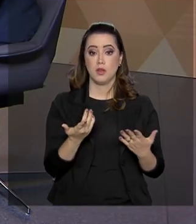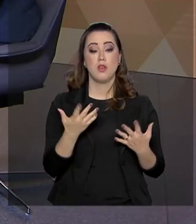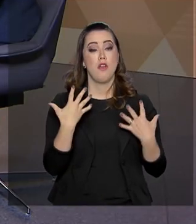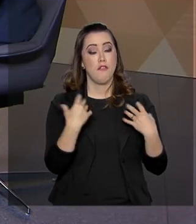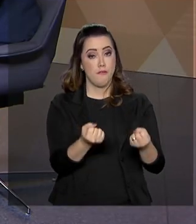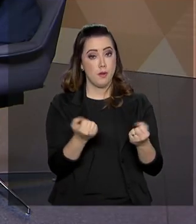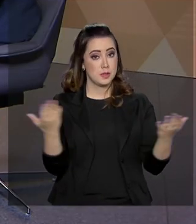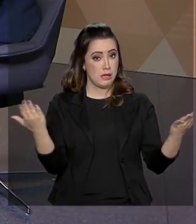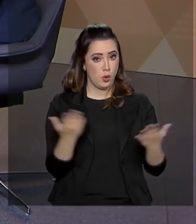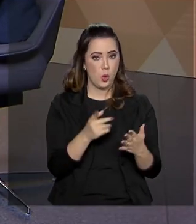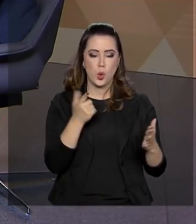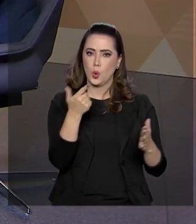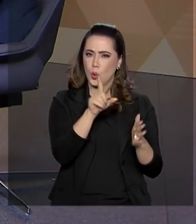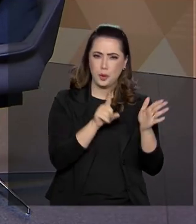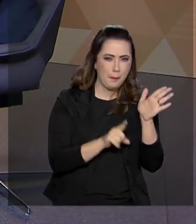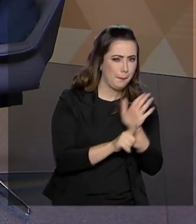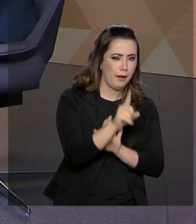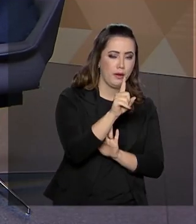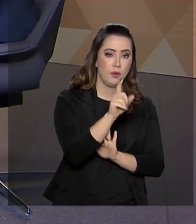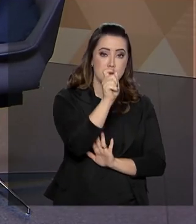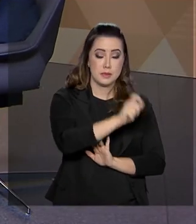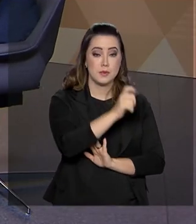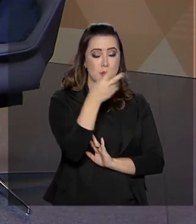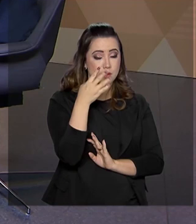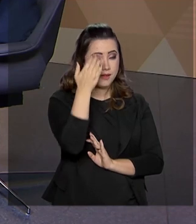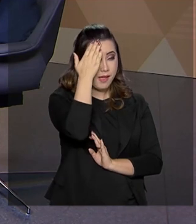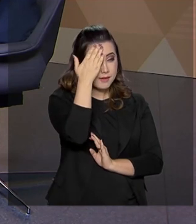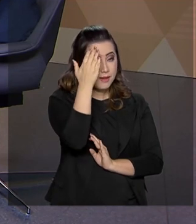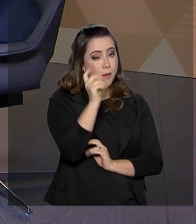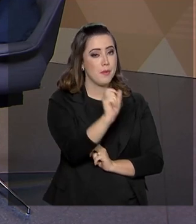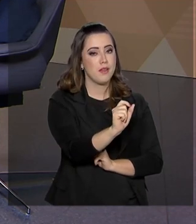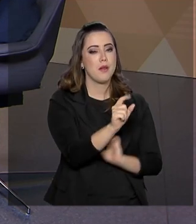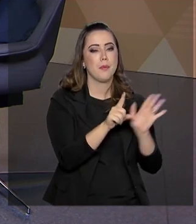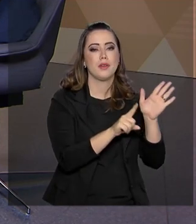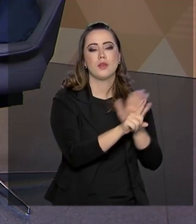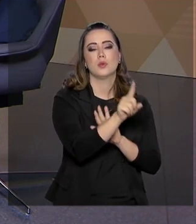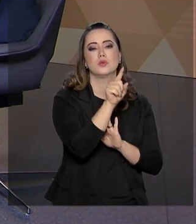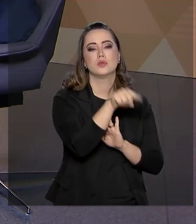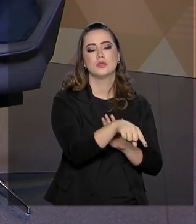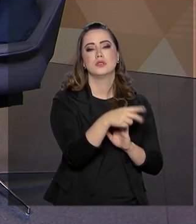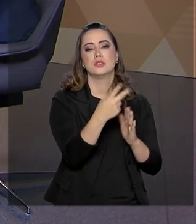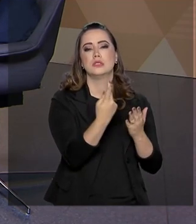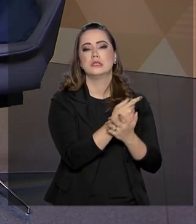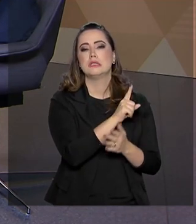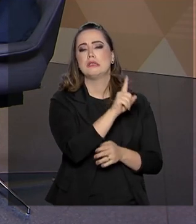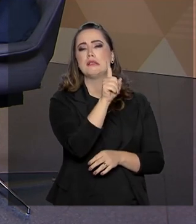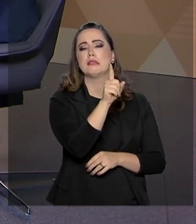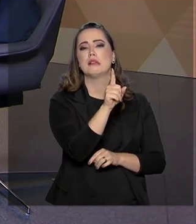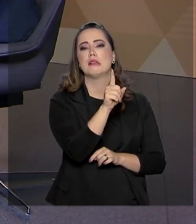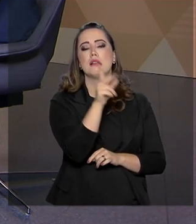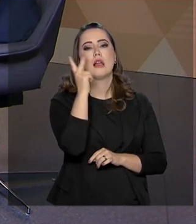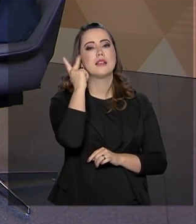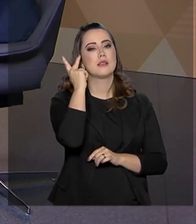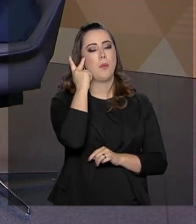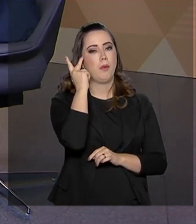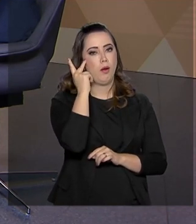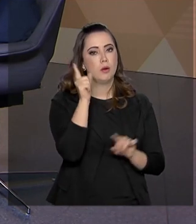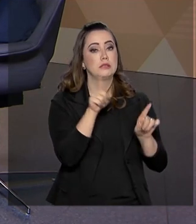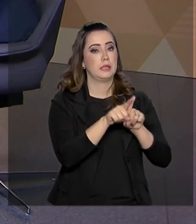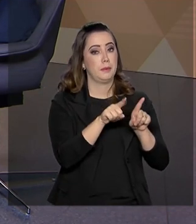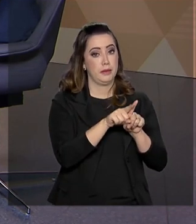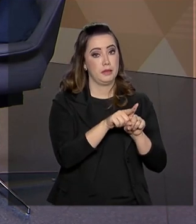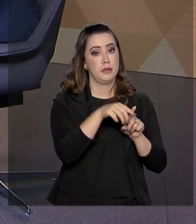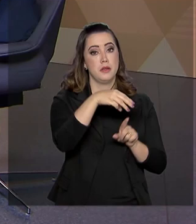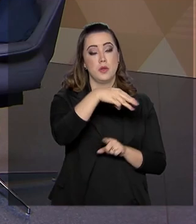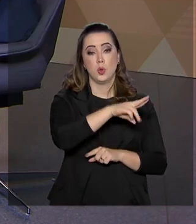direto a mais uma pergunta do público. Essa pergunta vai ser feita lá de São Paulo. A